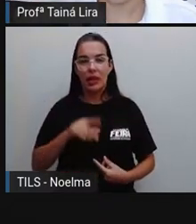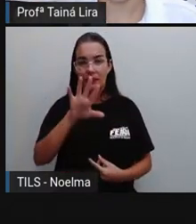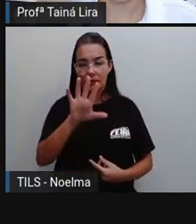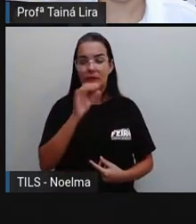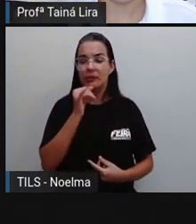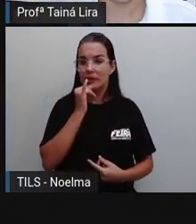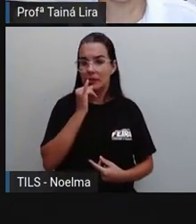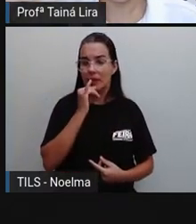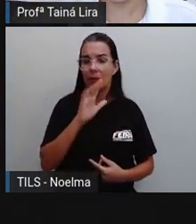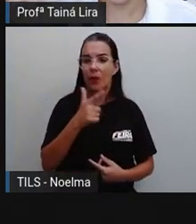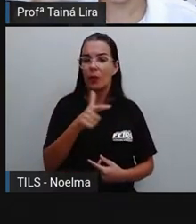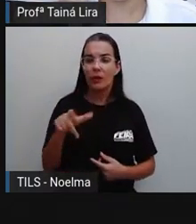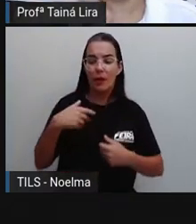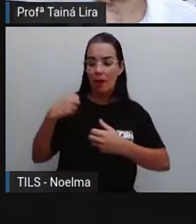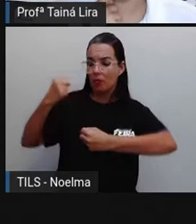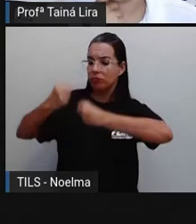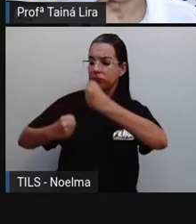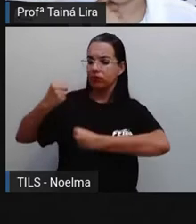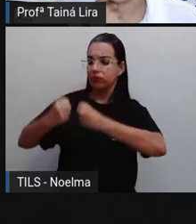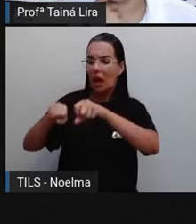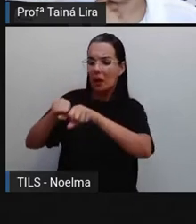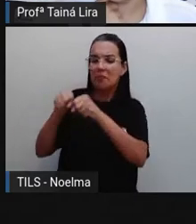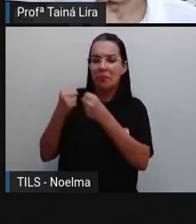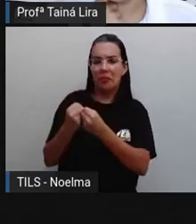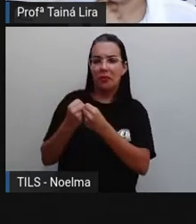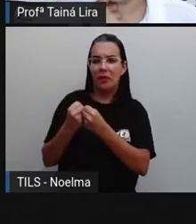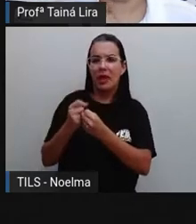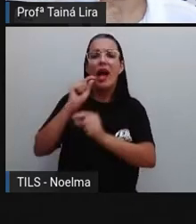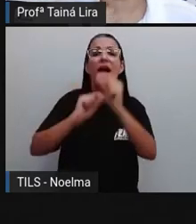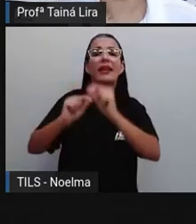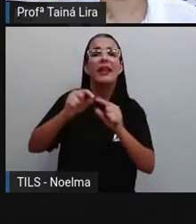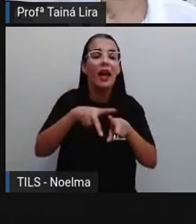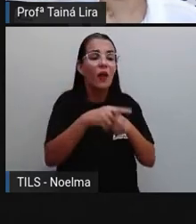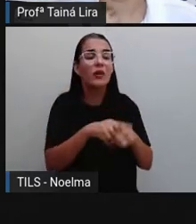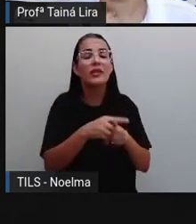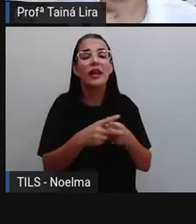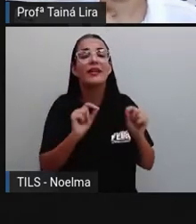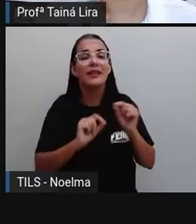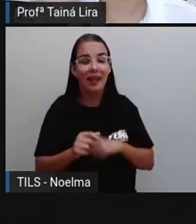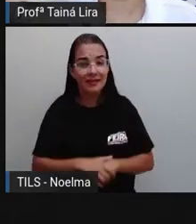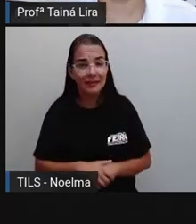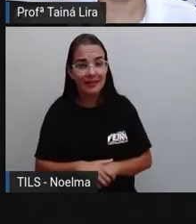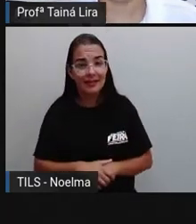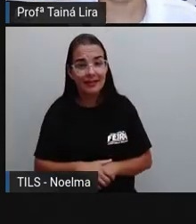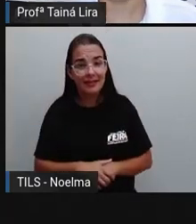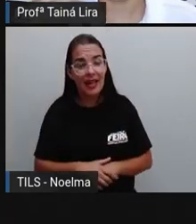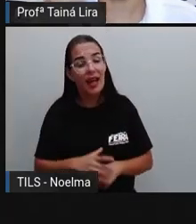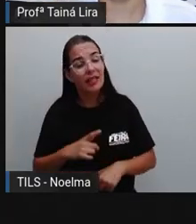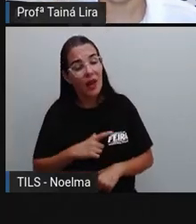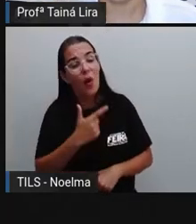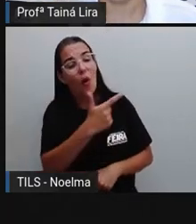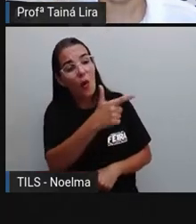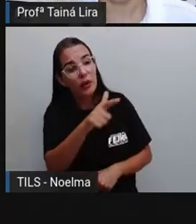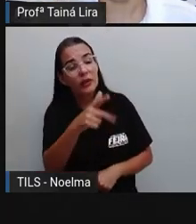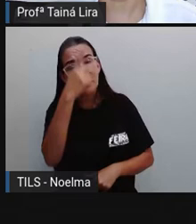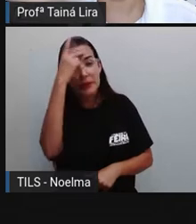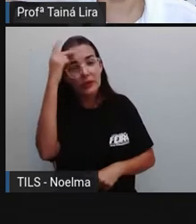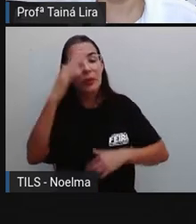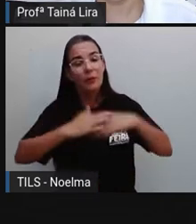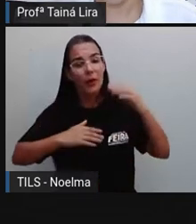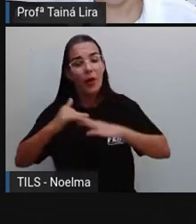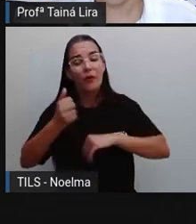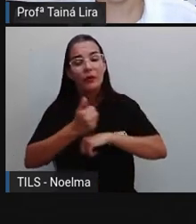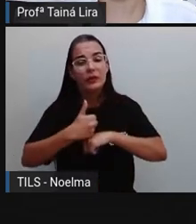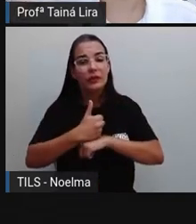que a gente está quebra, quem é que iria consertar? Se a gente não souber consertar, quem é que iria consertar? Então,